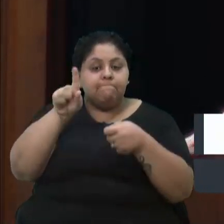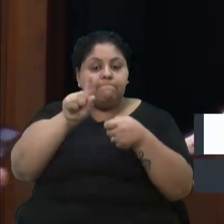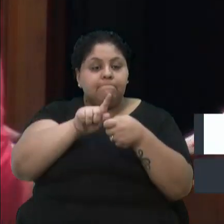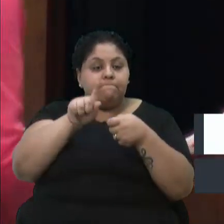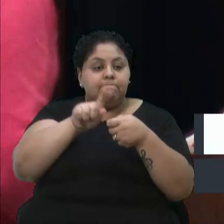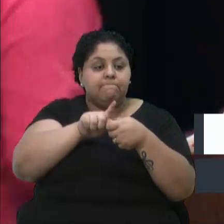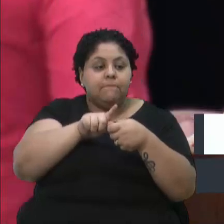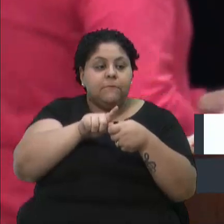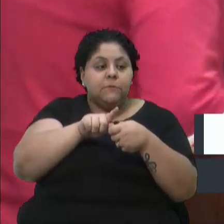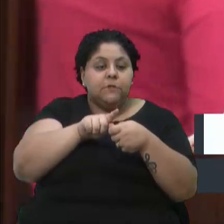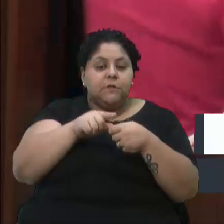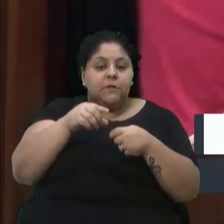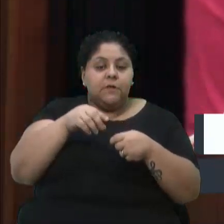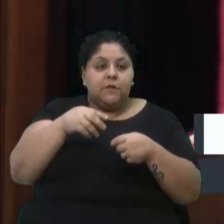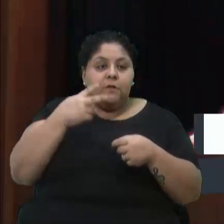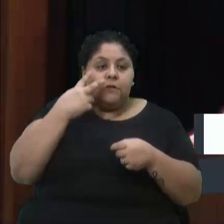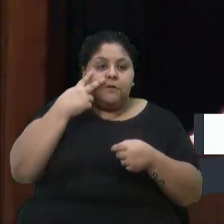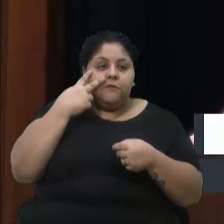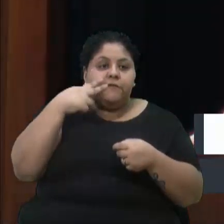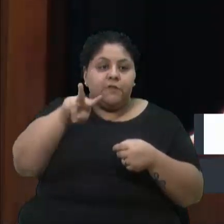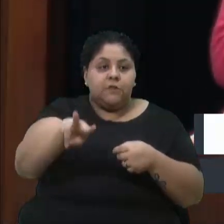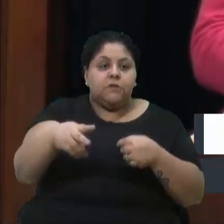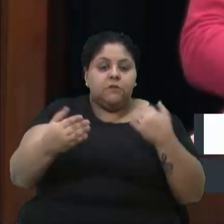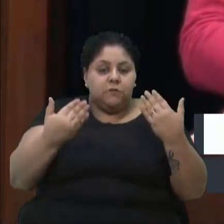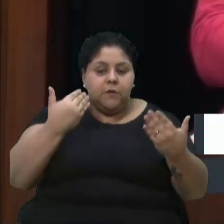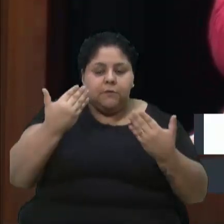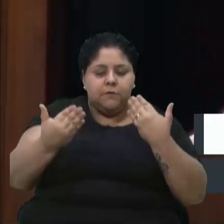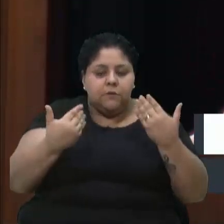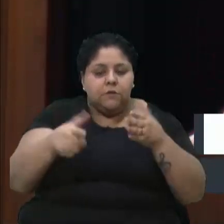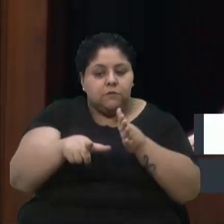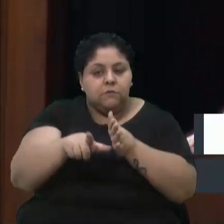precoce do câncer bucal.